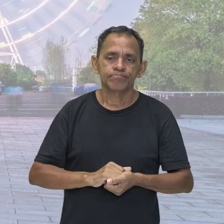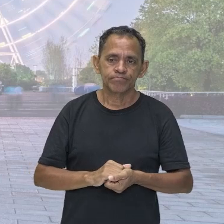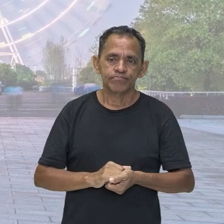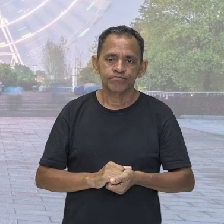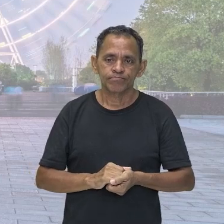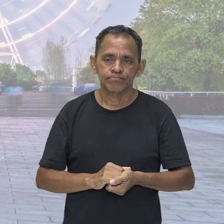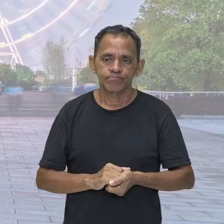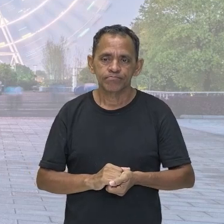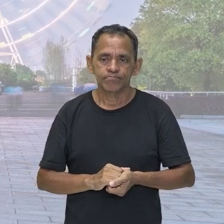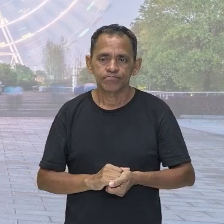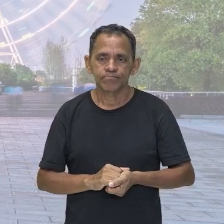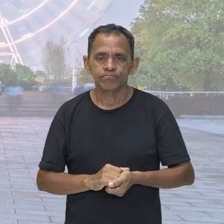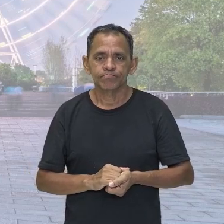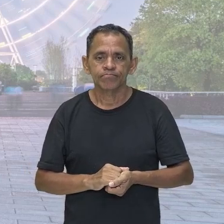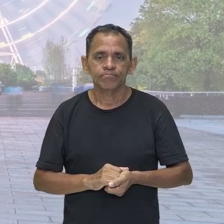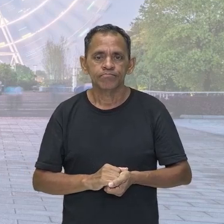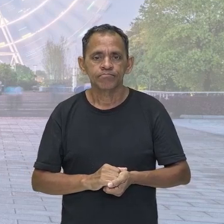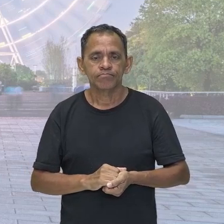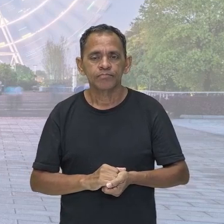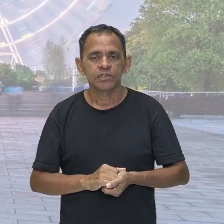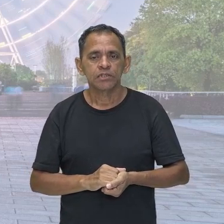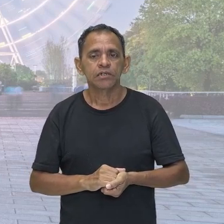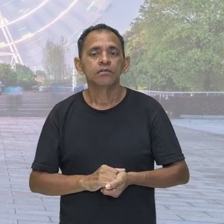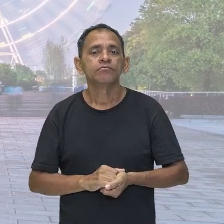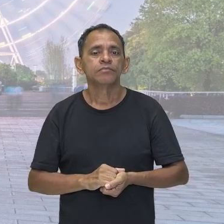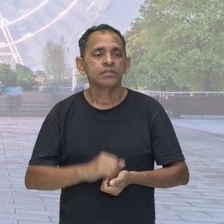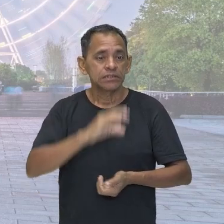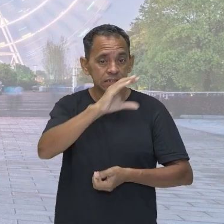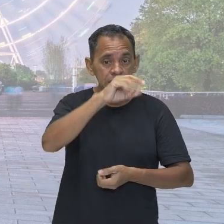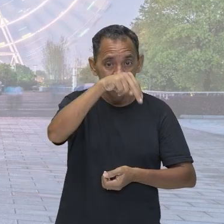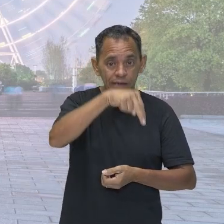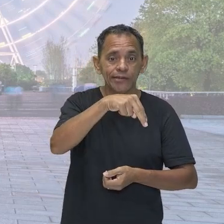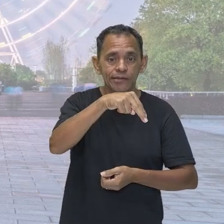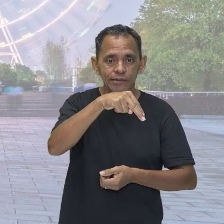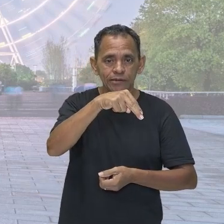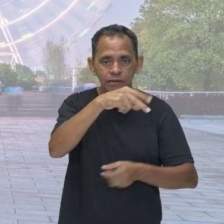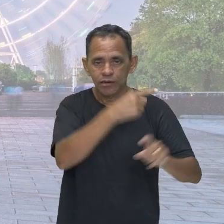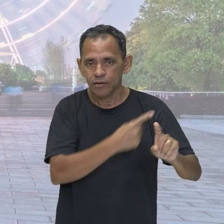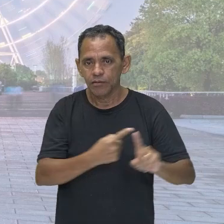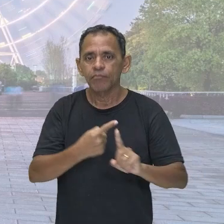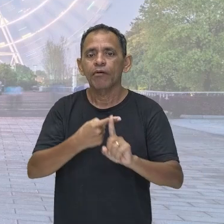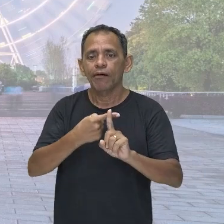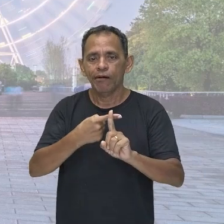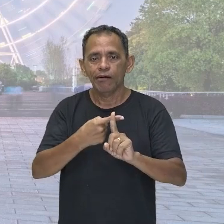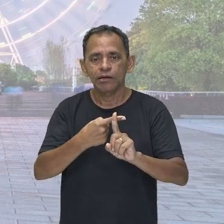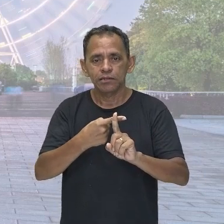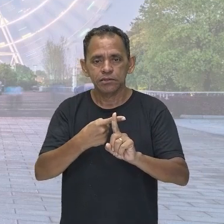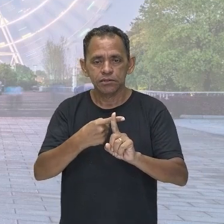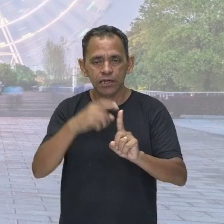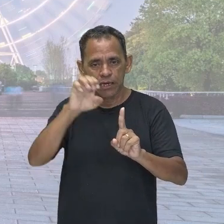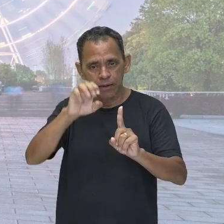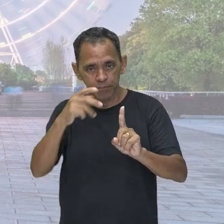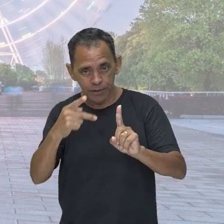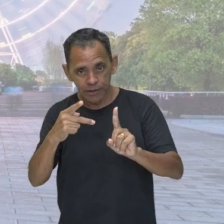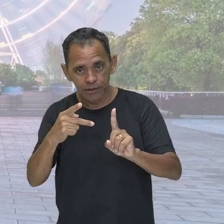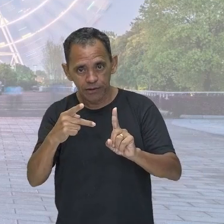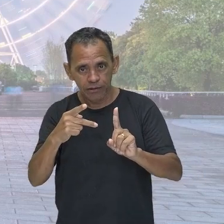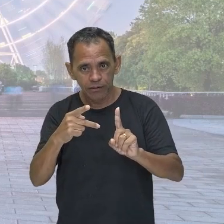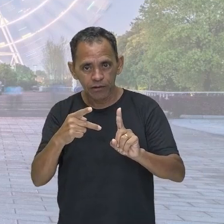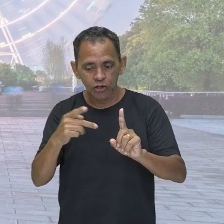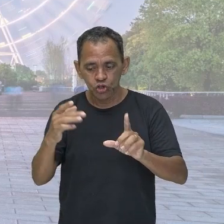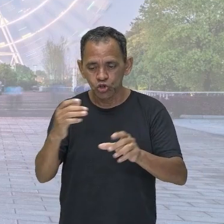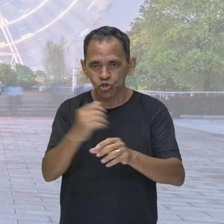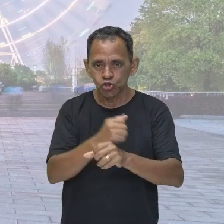a energia cinética somada com a energia potencial vai dar a energia mecânica daquele sistema. Então, imagina um